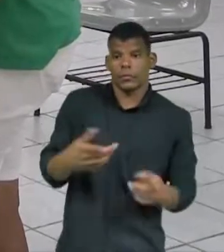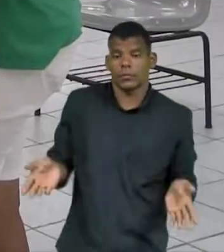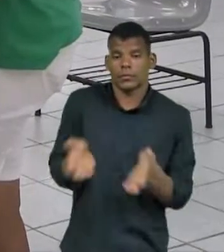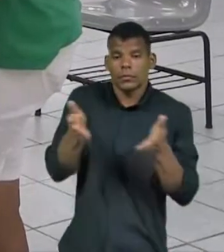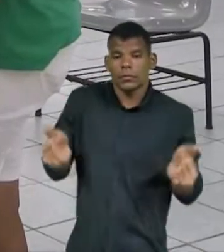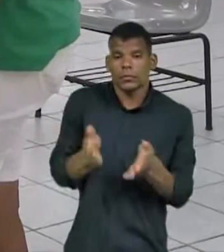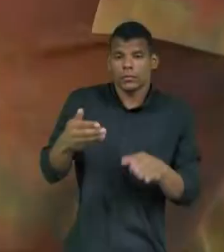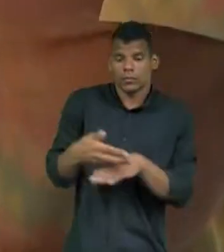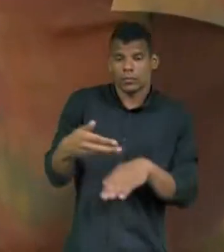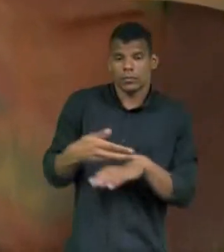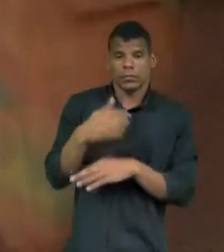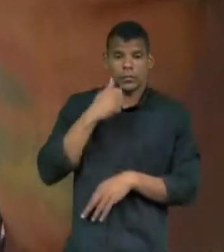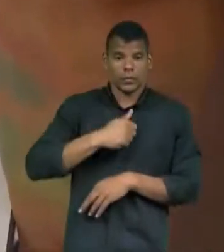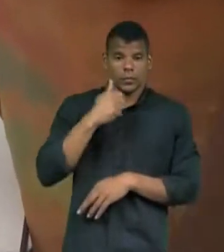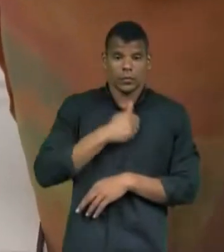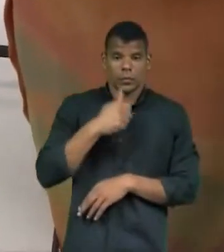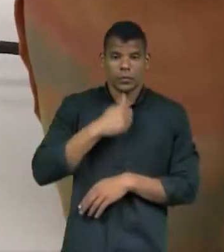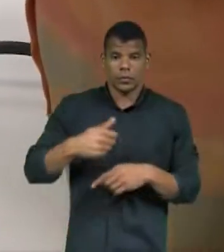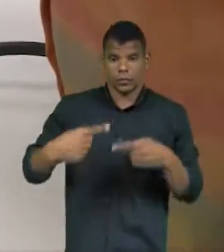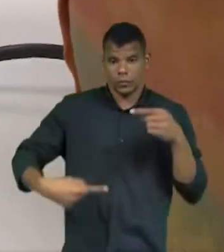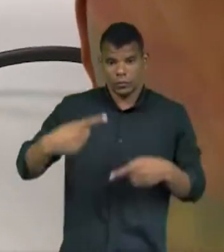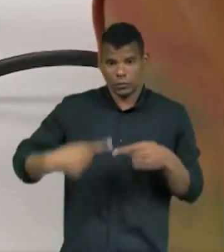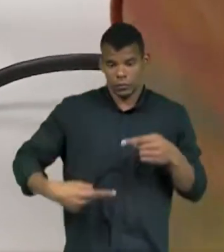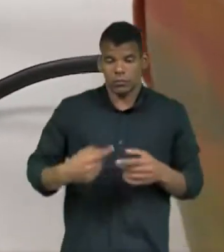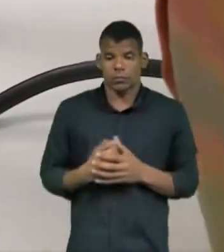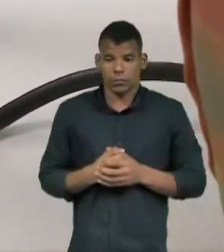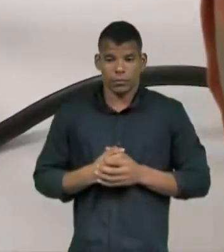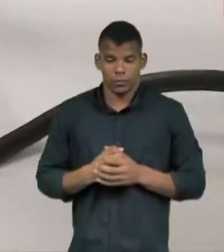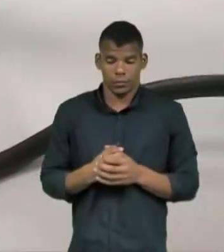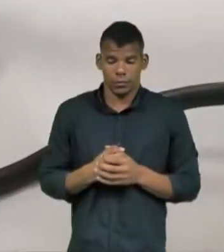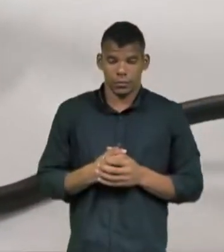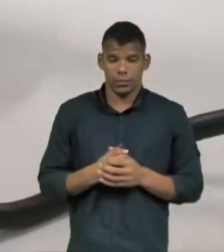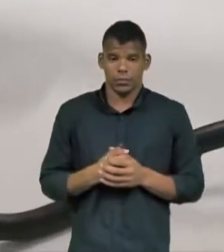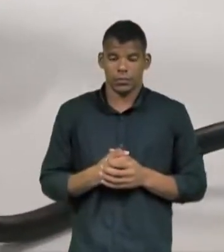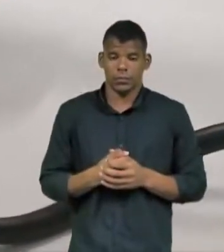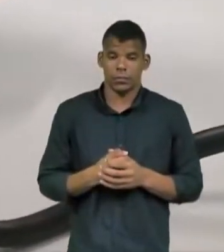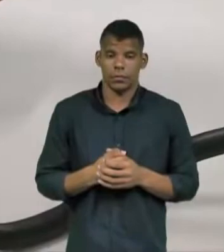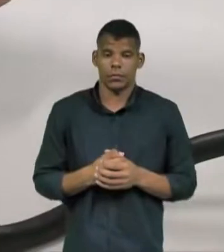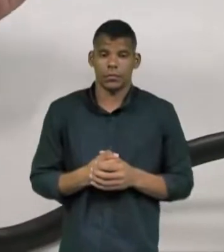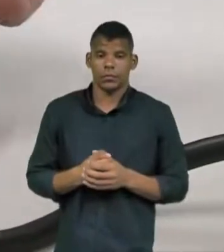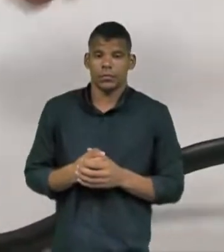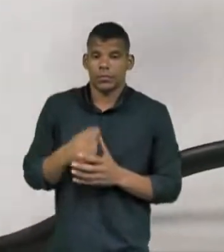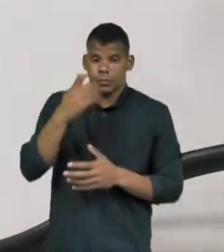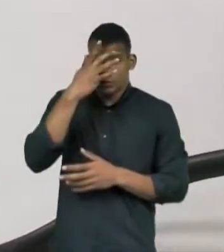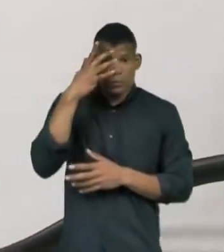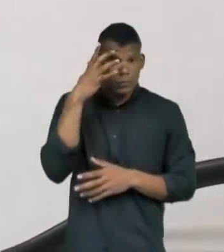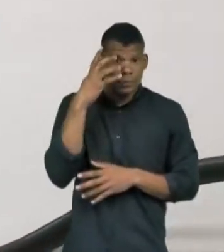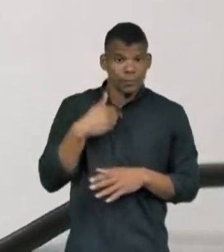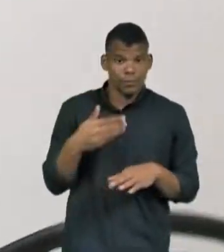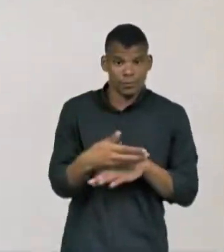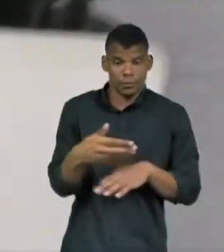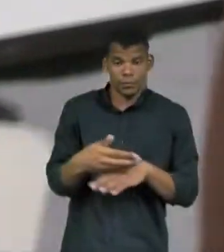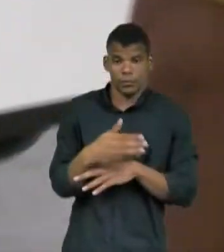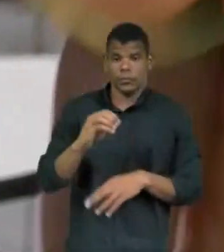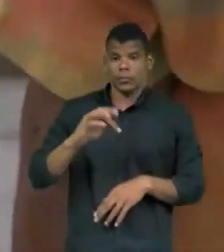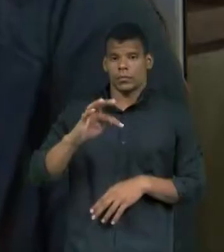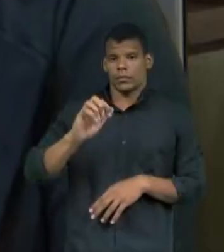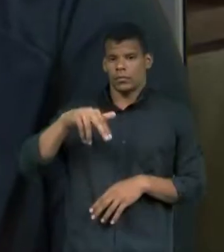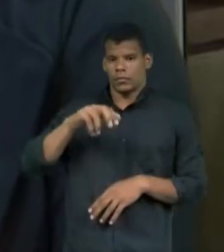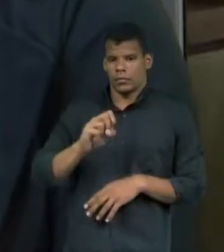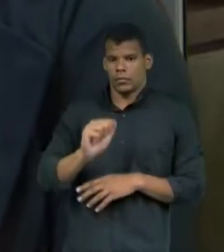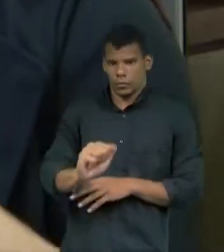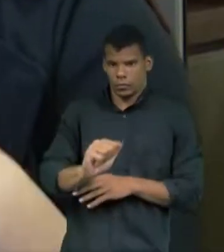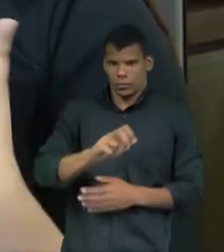mulheres na política. Ao insistirem na prática de ofensas, os envolvidos podem ser punidos de acordo com a lei.